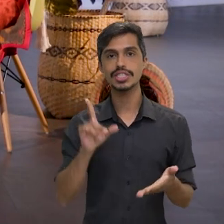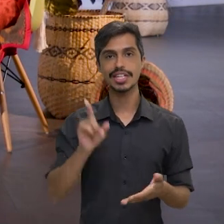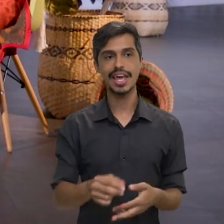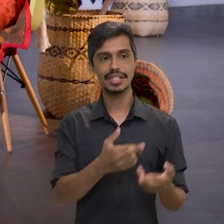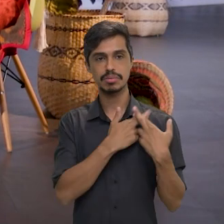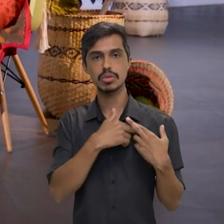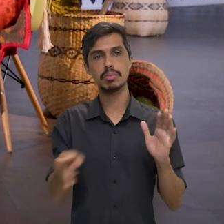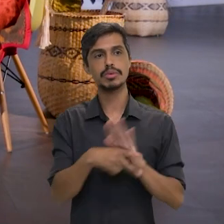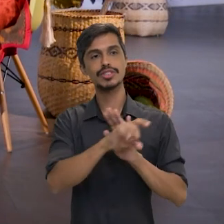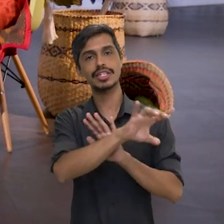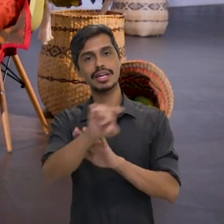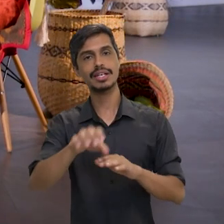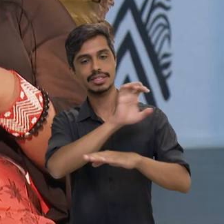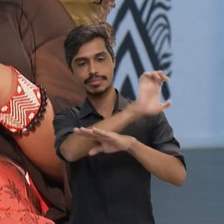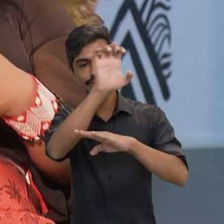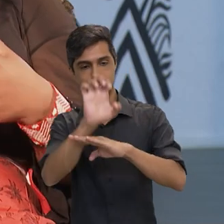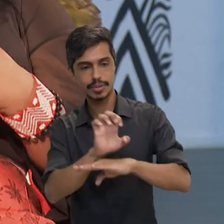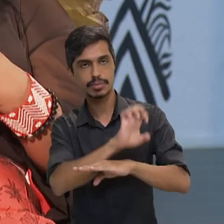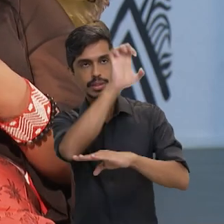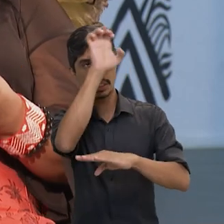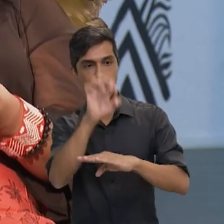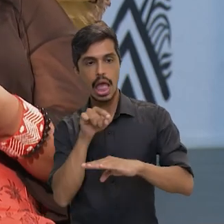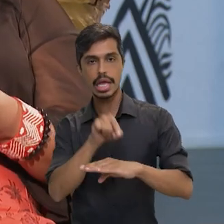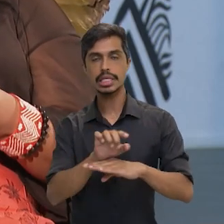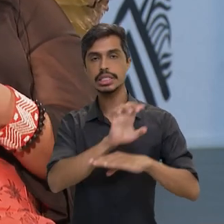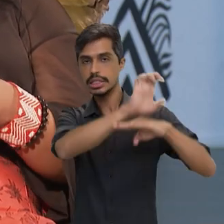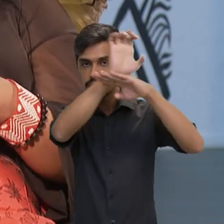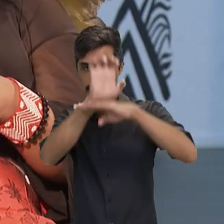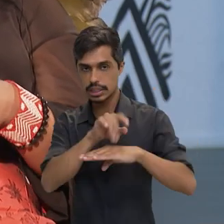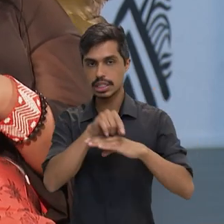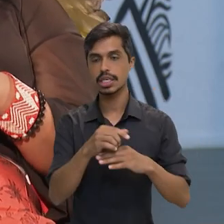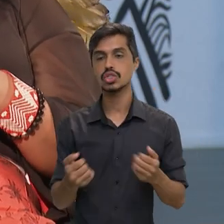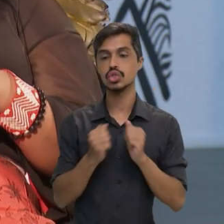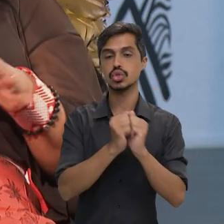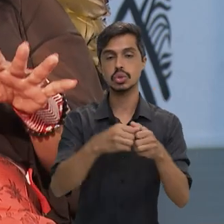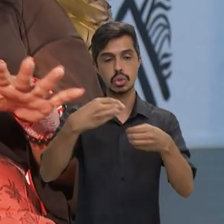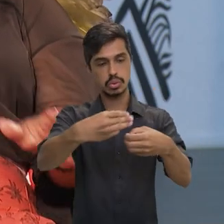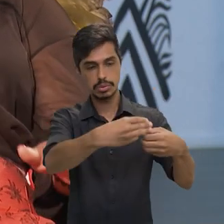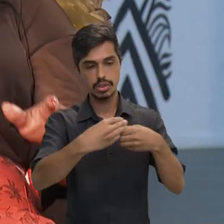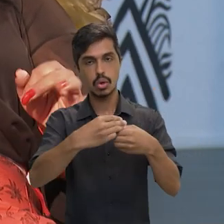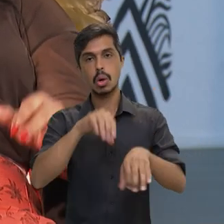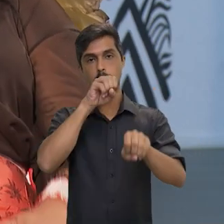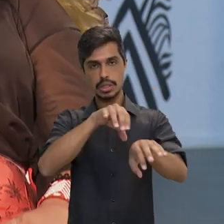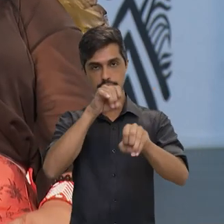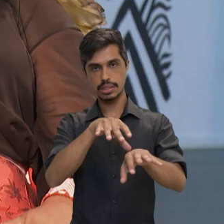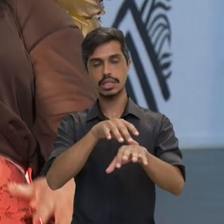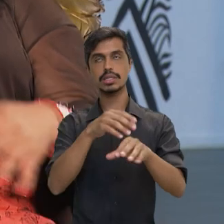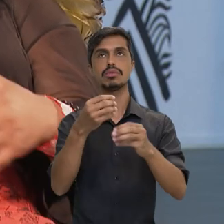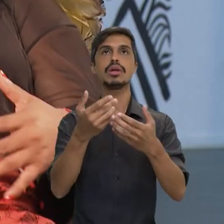hoje responsabilidade dos estados, são os estados que assumem, né? Junto com os municípios, com o ensino,